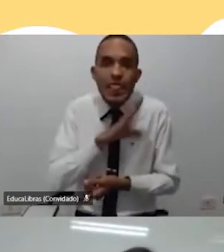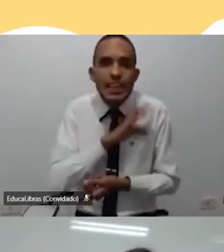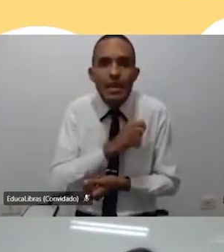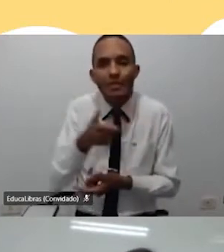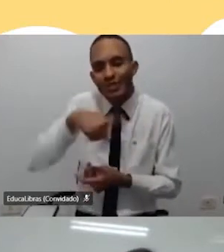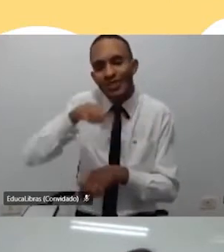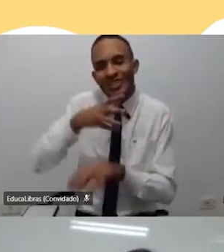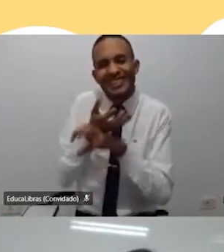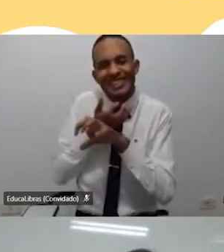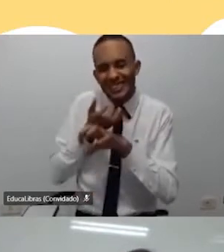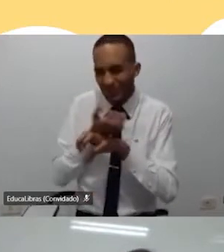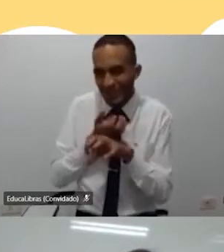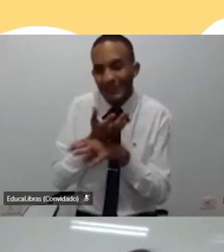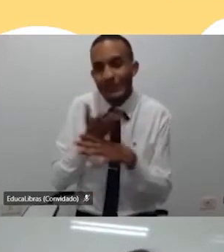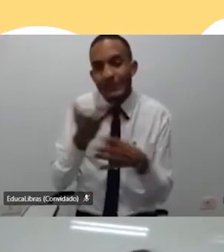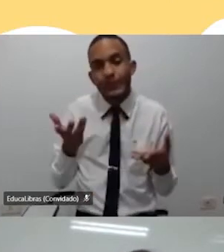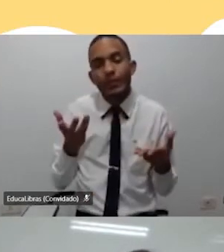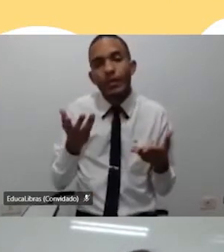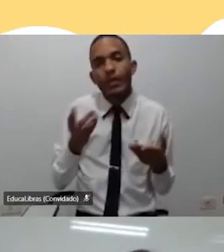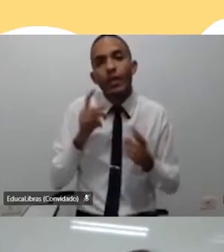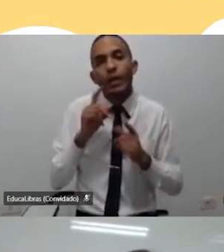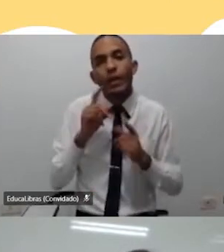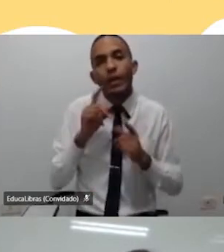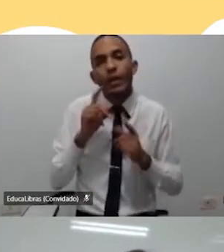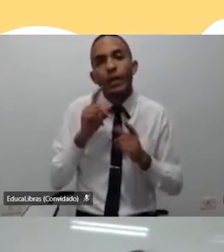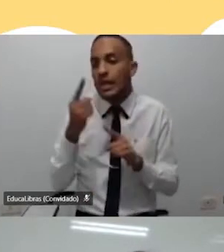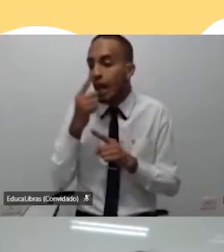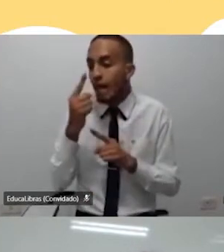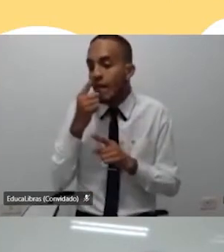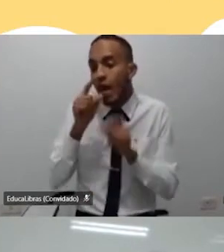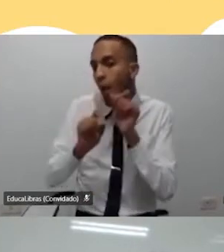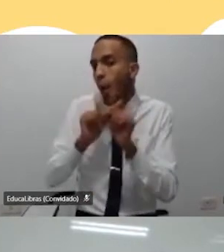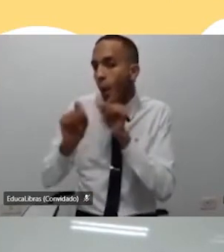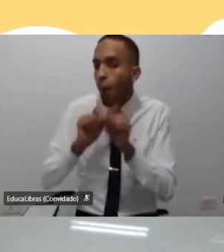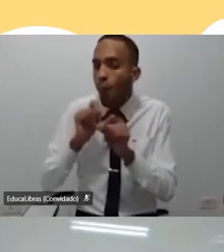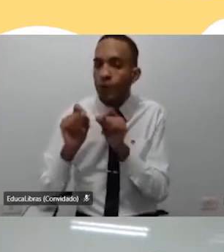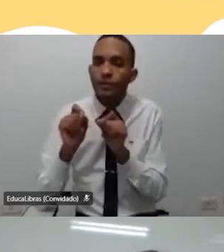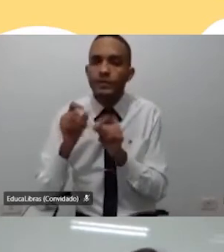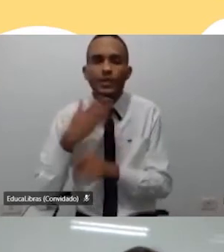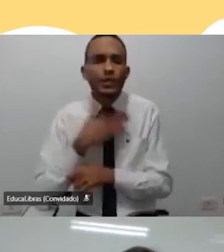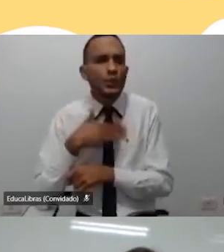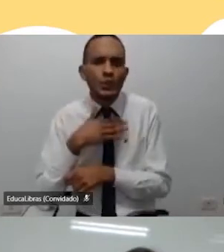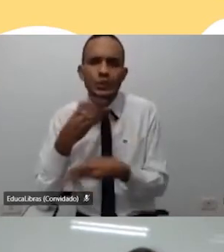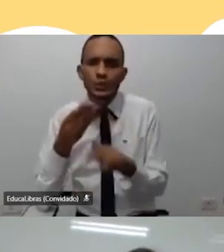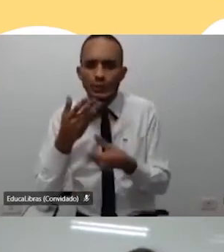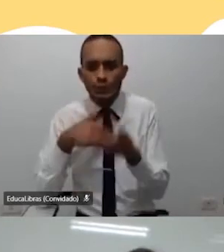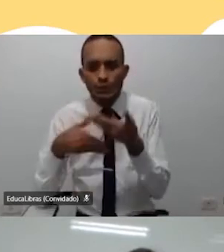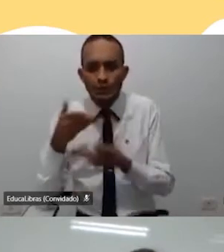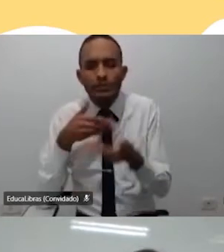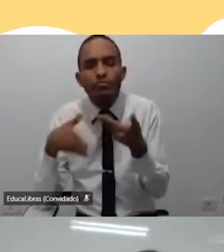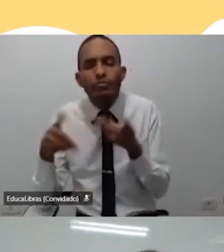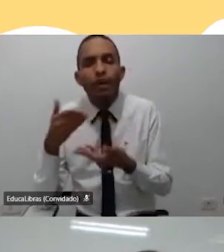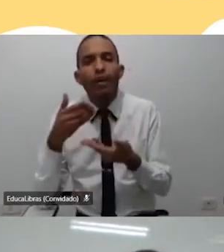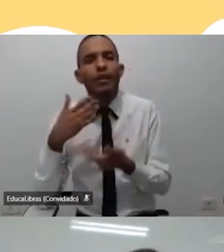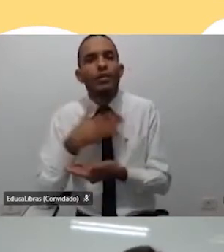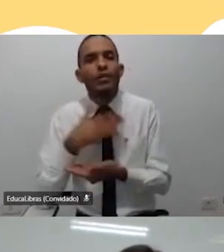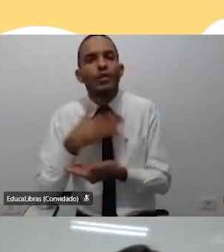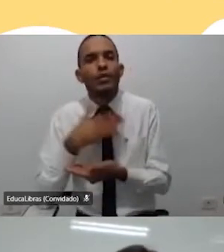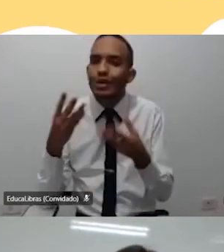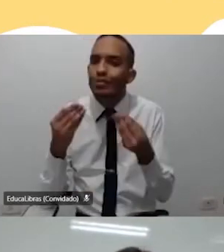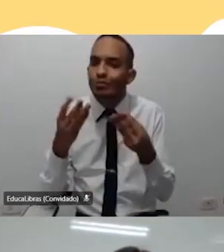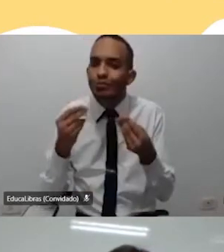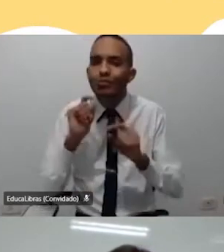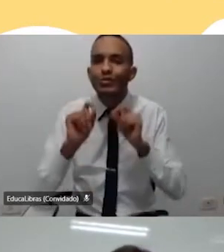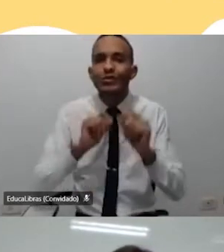nossa disciplina. Mas, na verdade, a afinidade é, eu gostei tanto de participar, eu gostei tanto